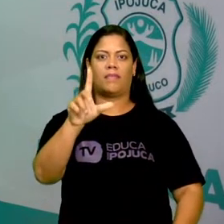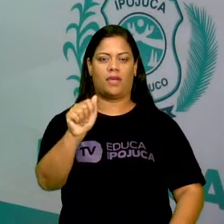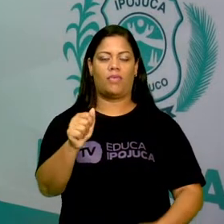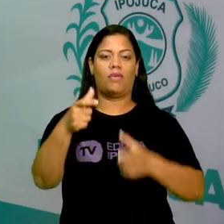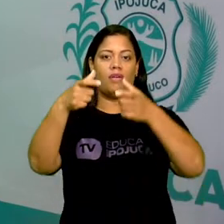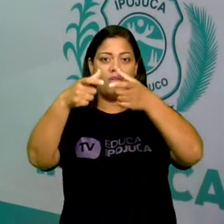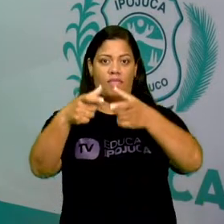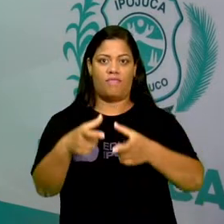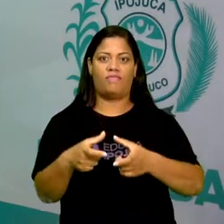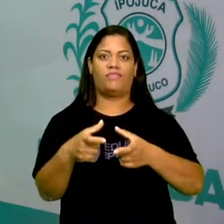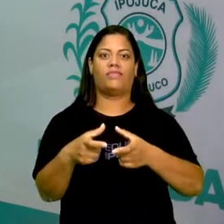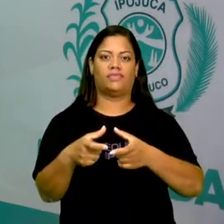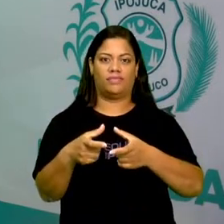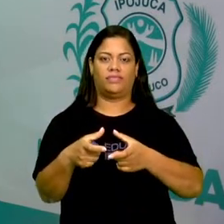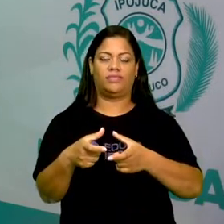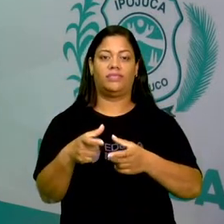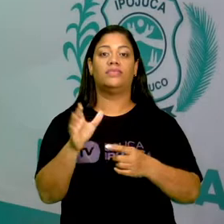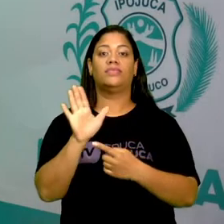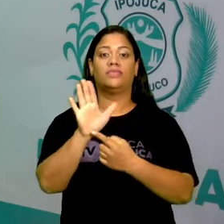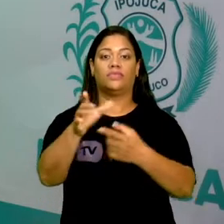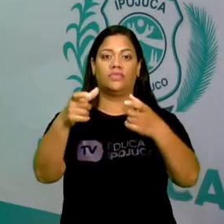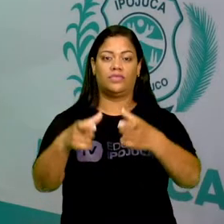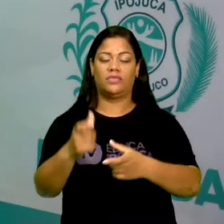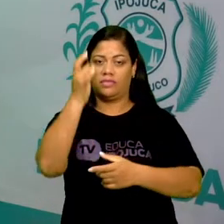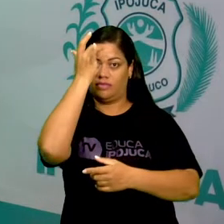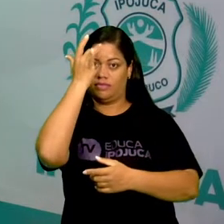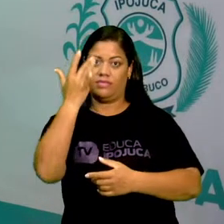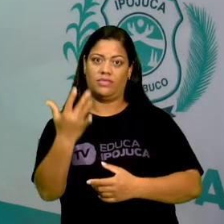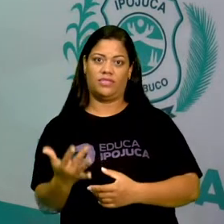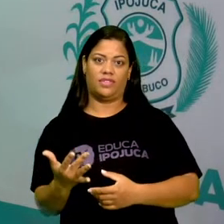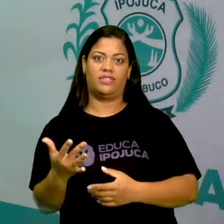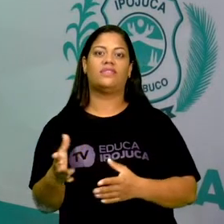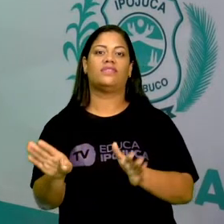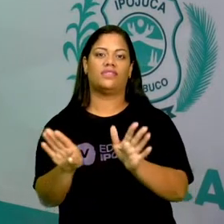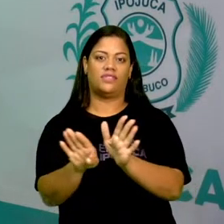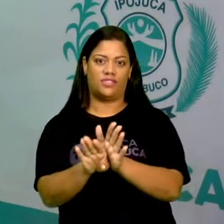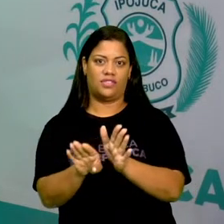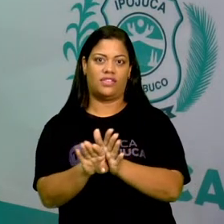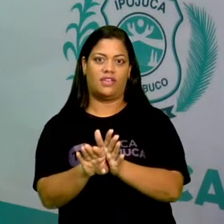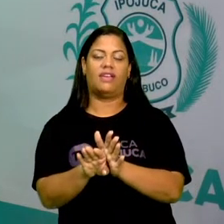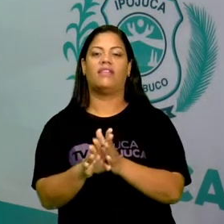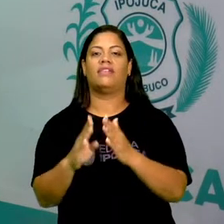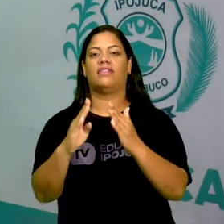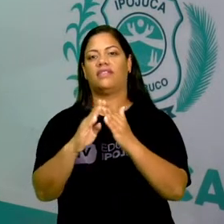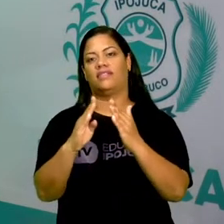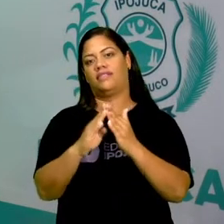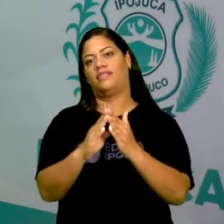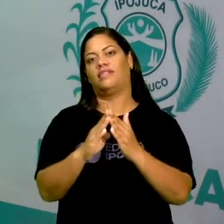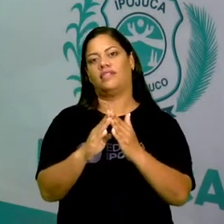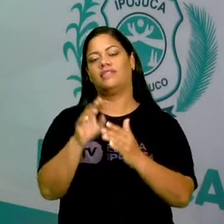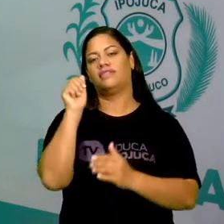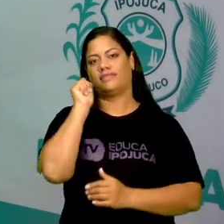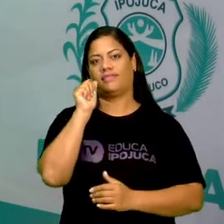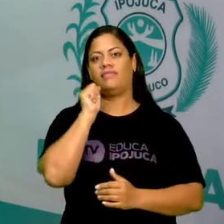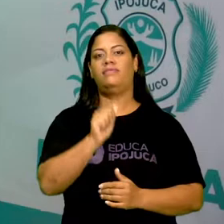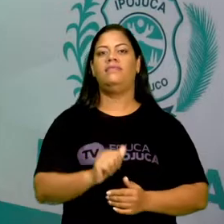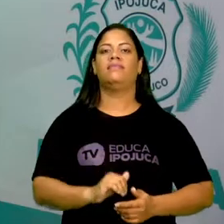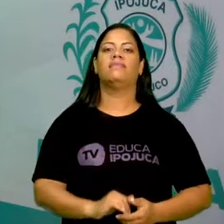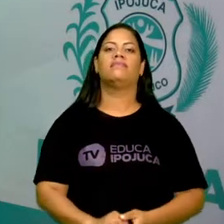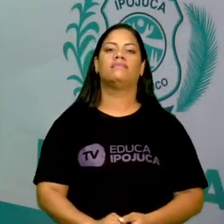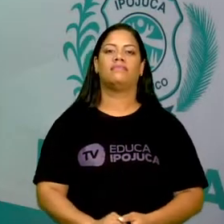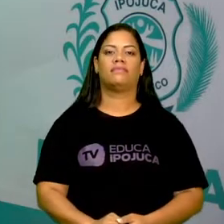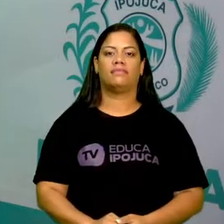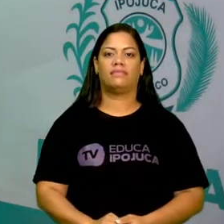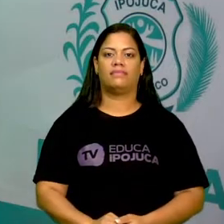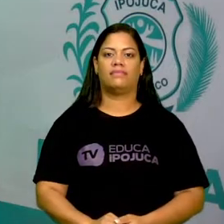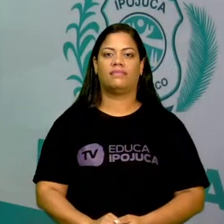localização. É um ponto de referência dado para poder chegar até a residência